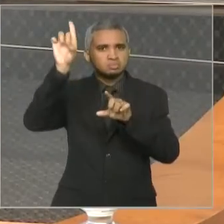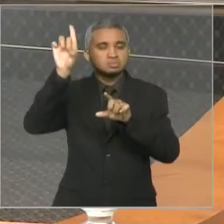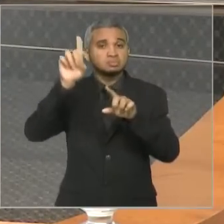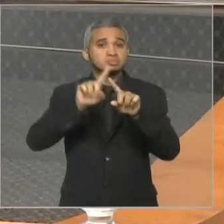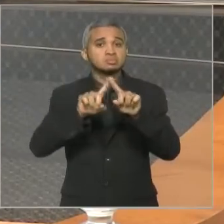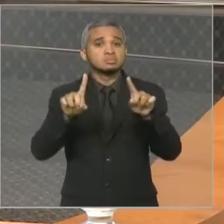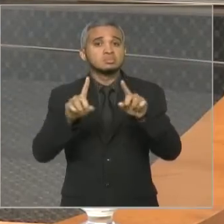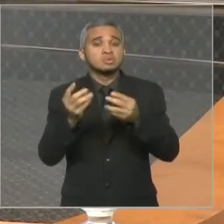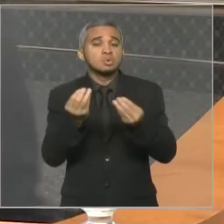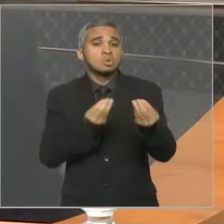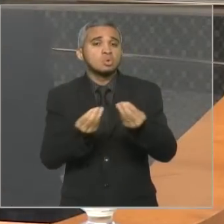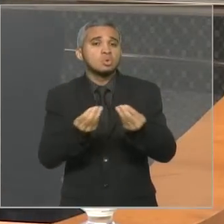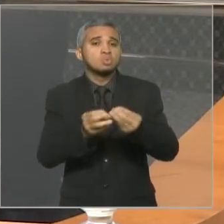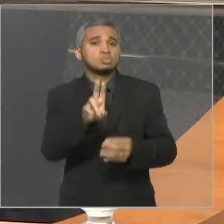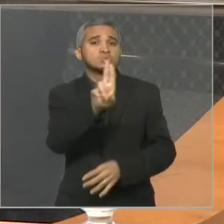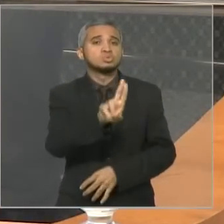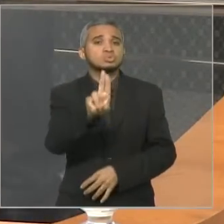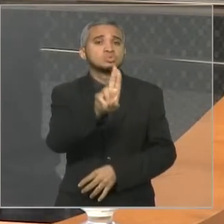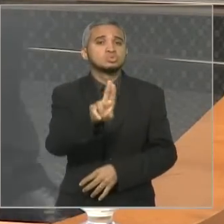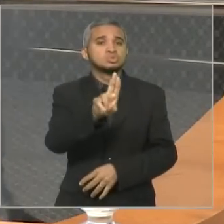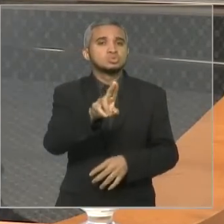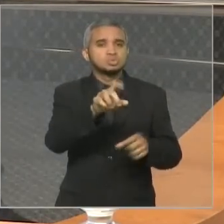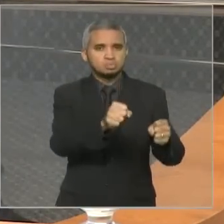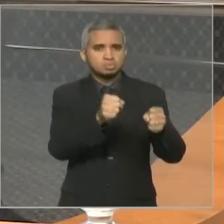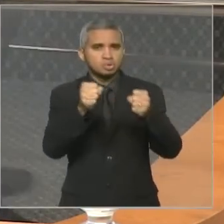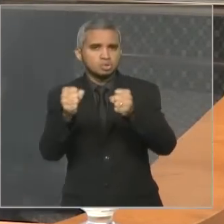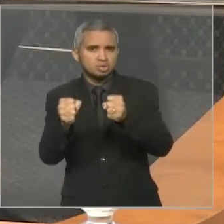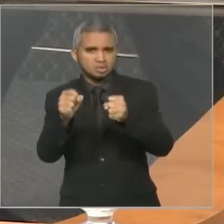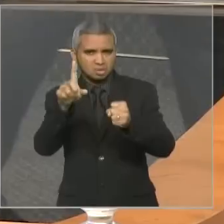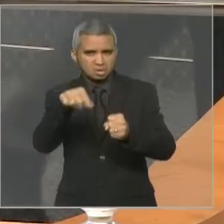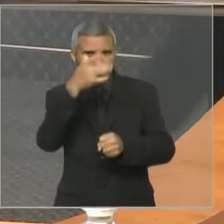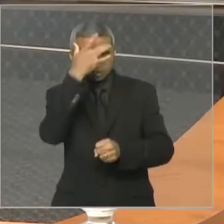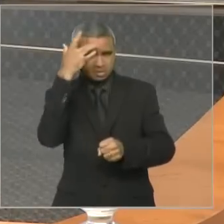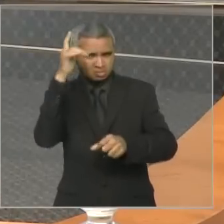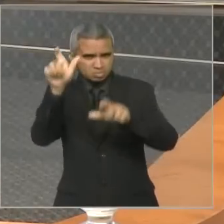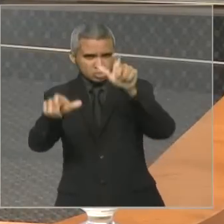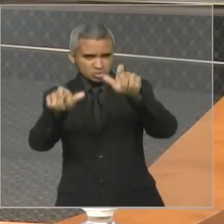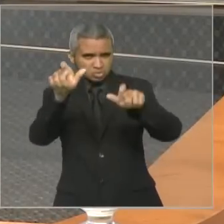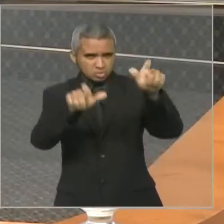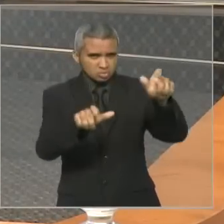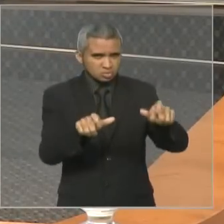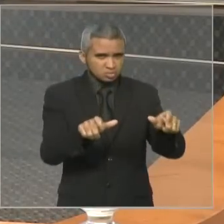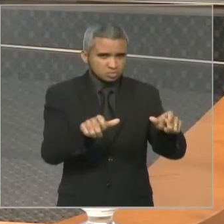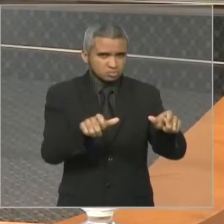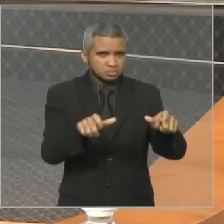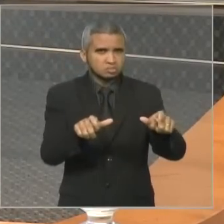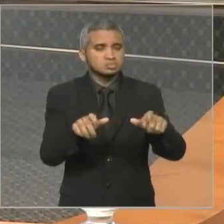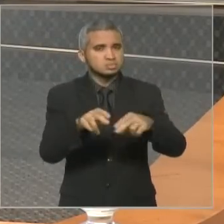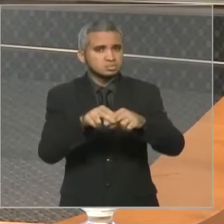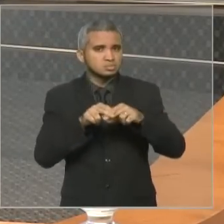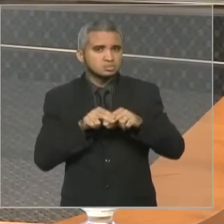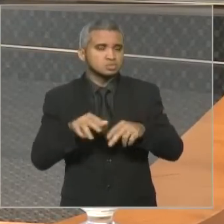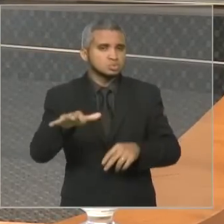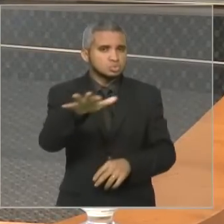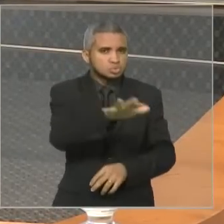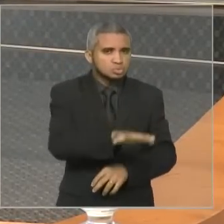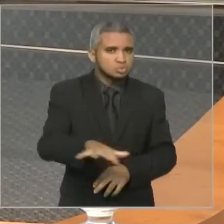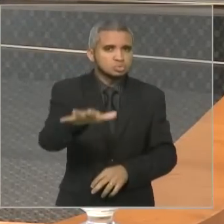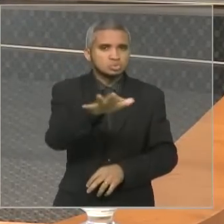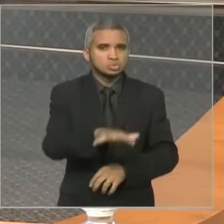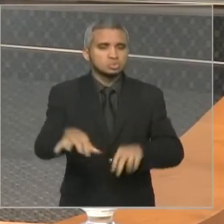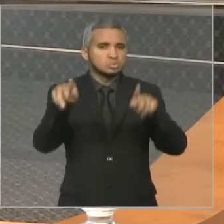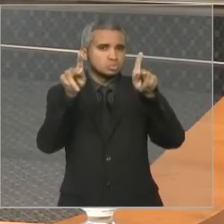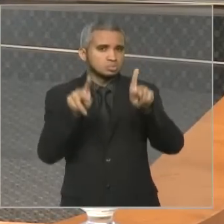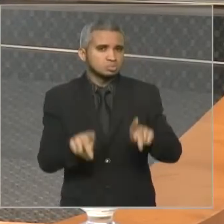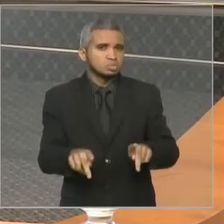como e o uso do poder vem dos homens, e a fonte da sabedoria é o povo. Compete a toda multidão, ou alguém em seu